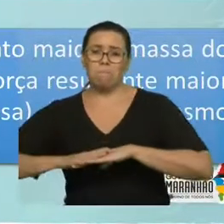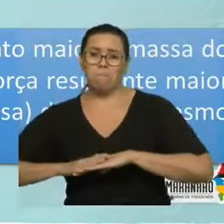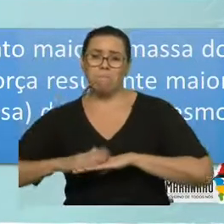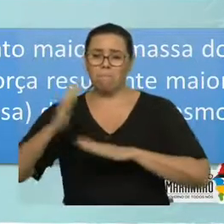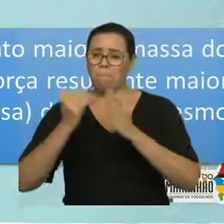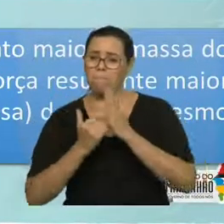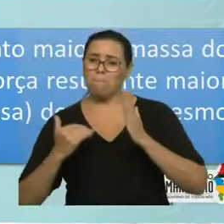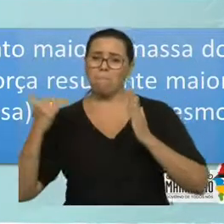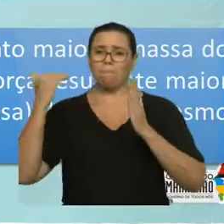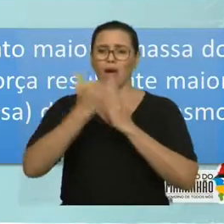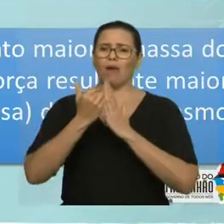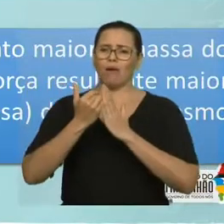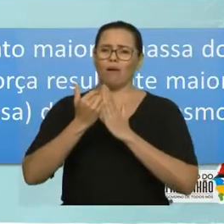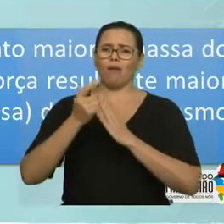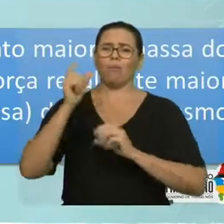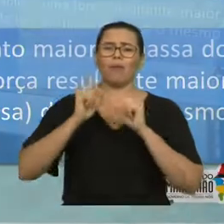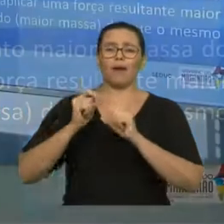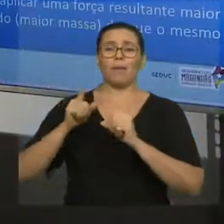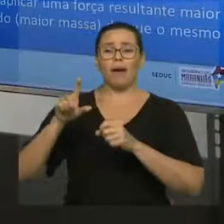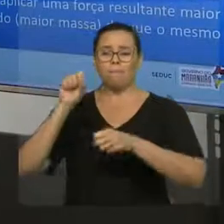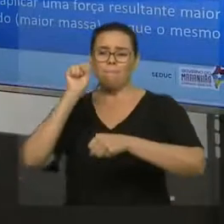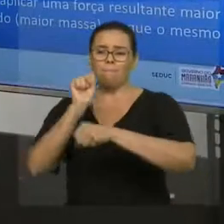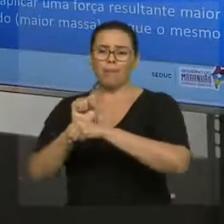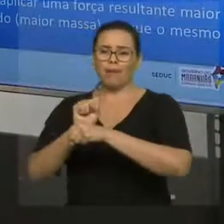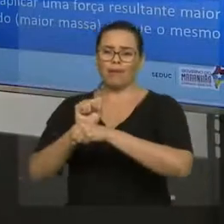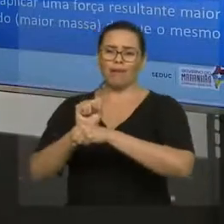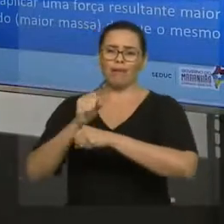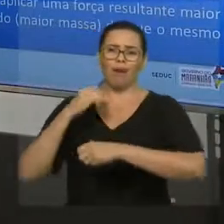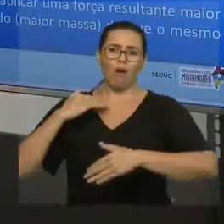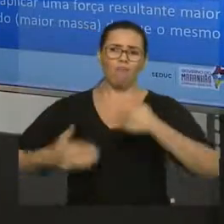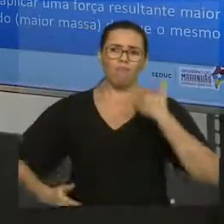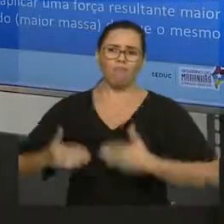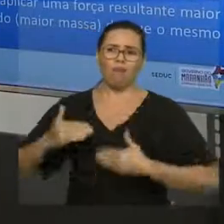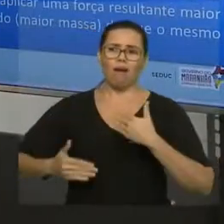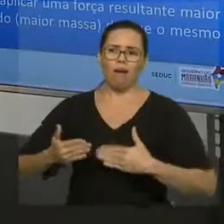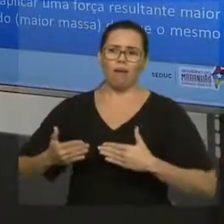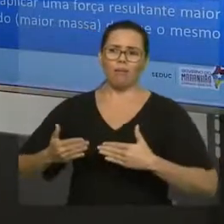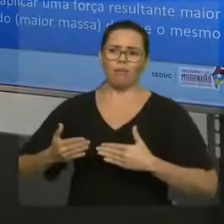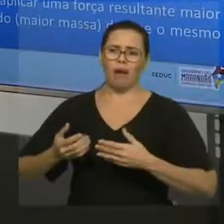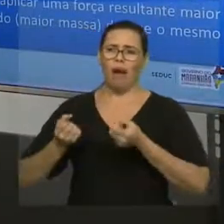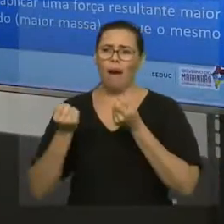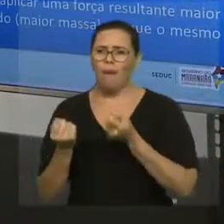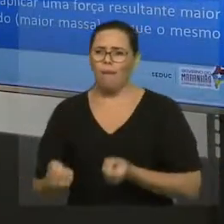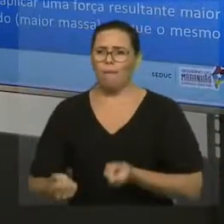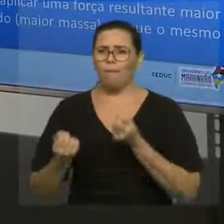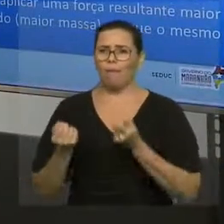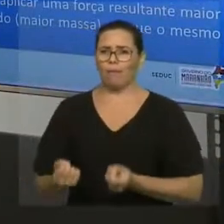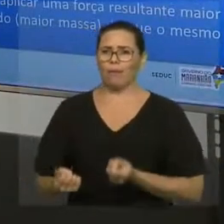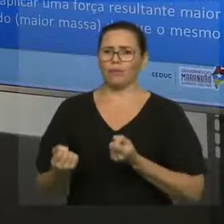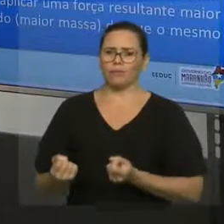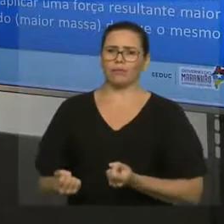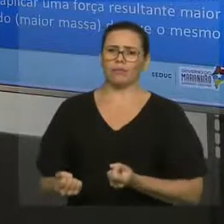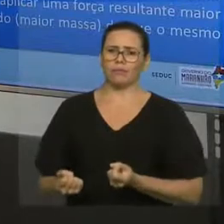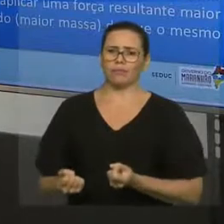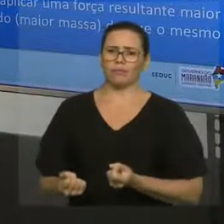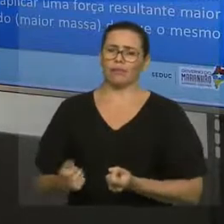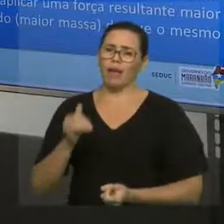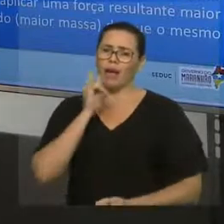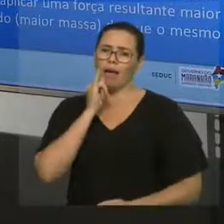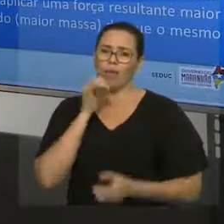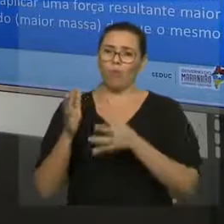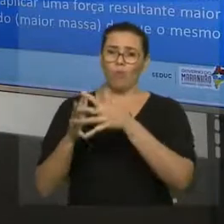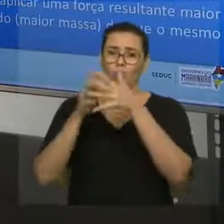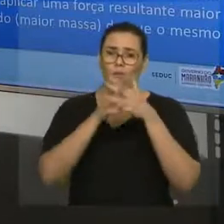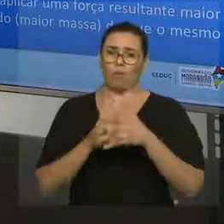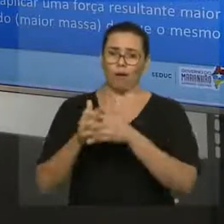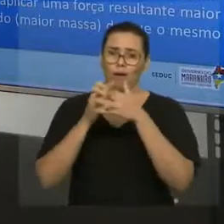essa força, ela é proporcional à aceleração. A aceleração é proporcional pela força. A força